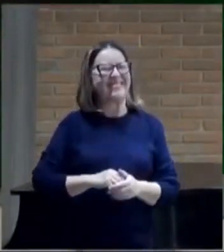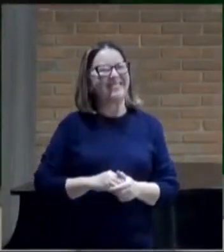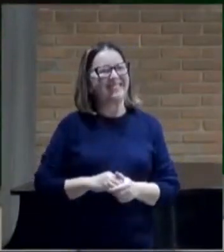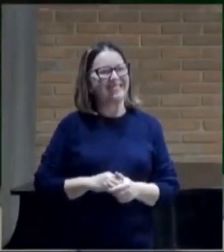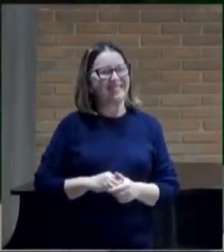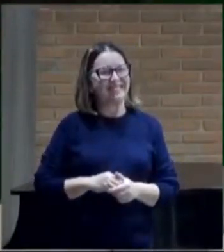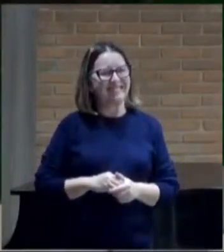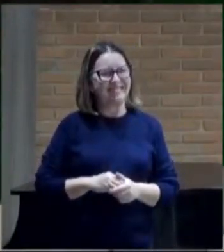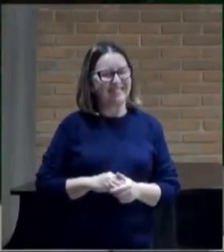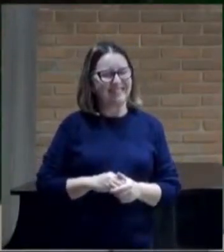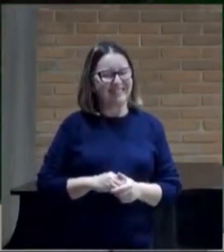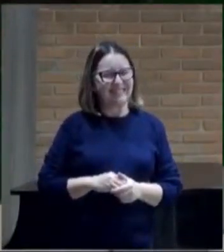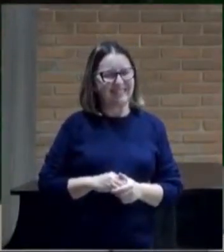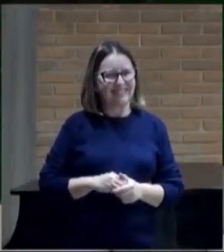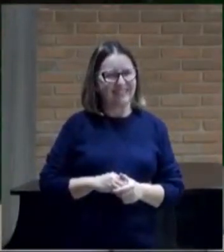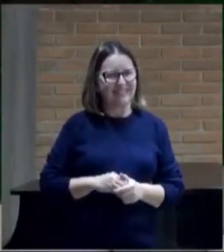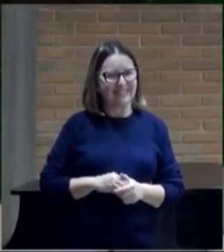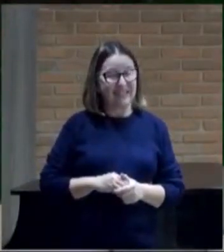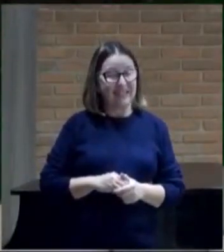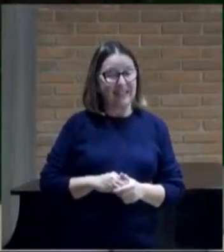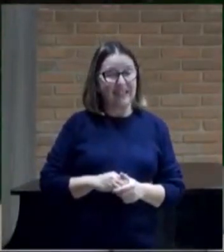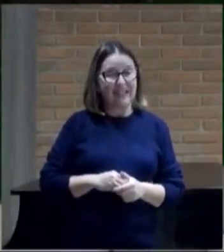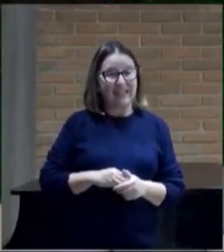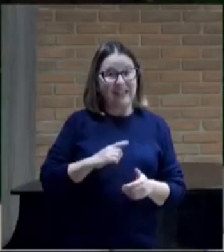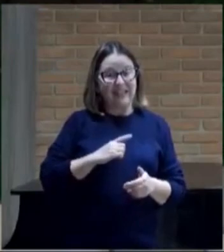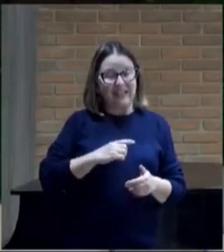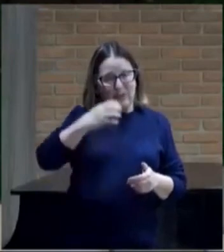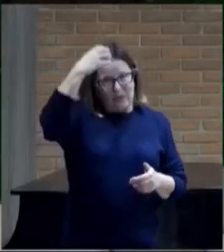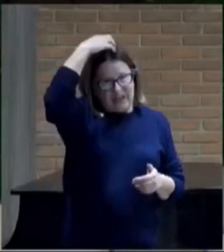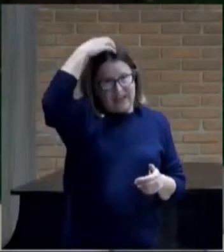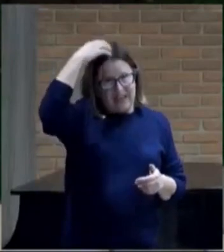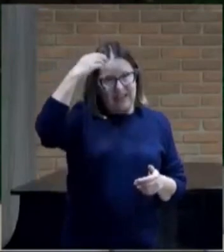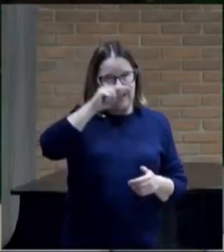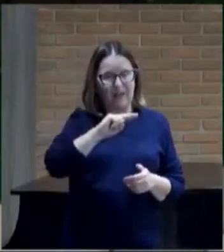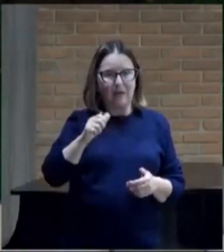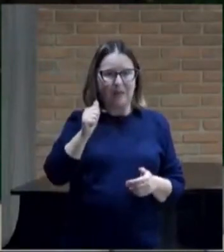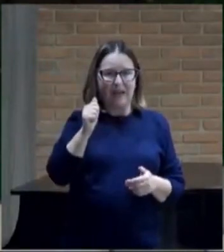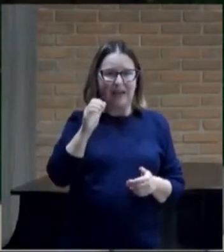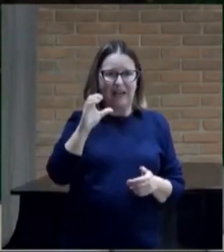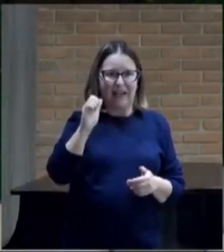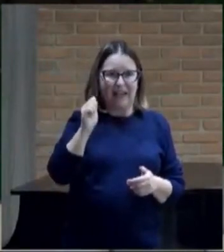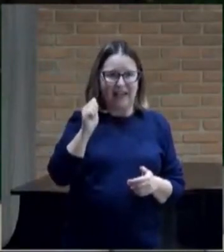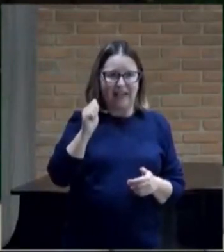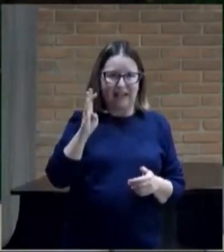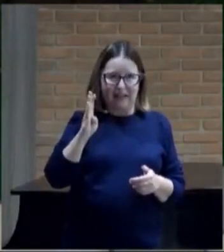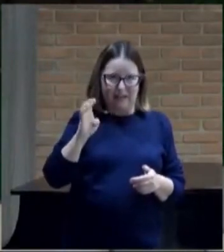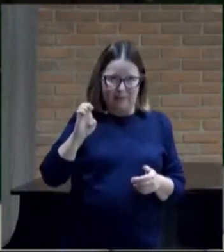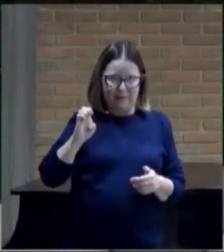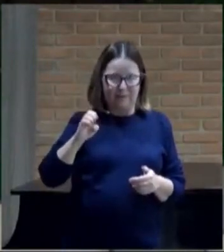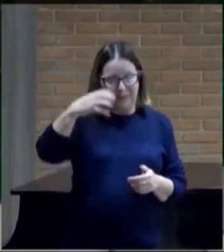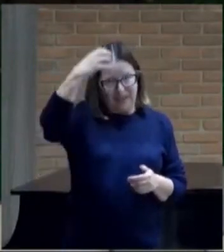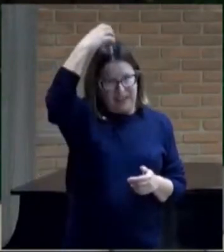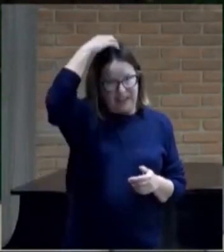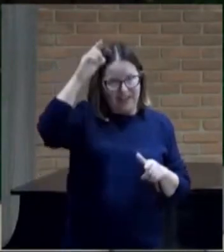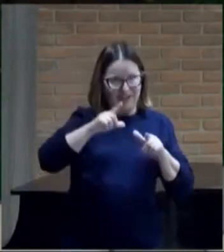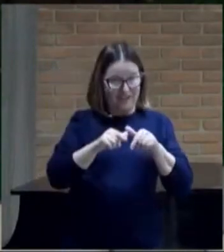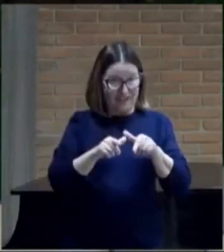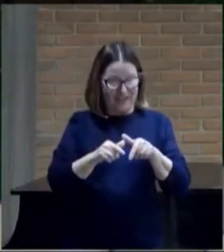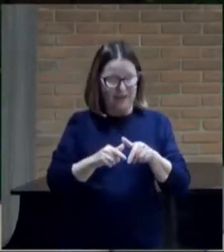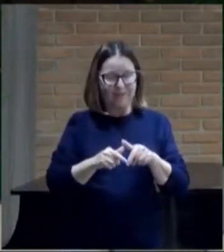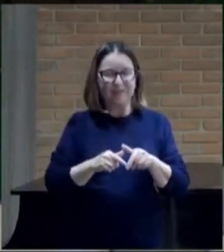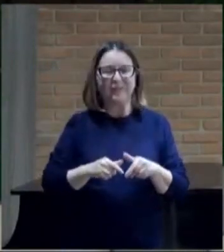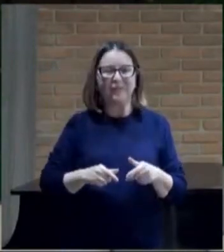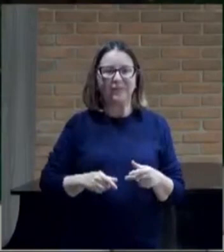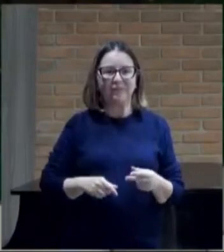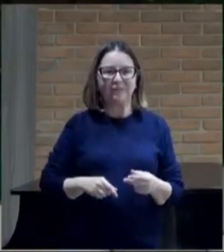Três? Nós temos aí, rei Acabe, que era o rei de Israel, e o